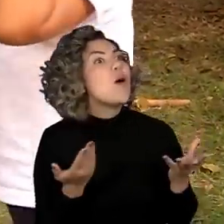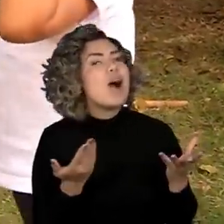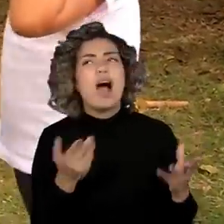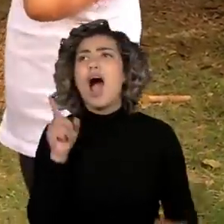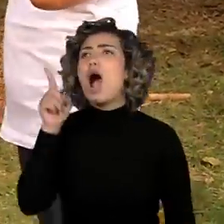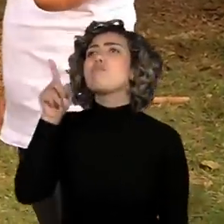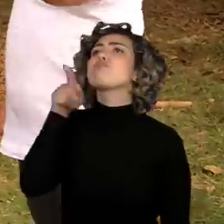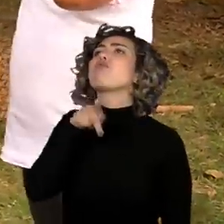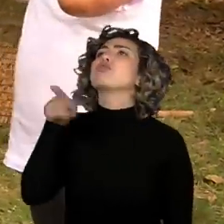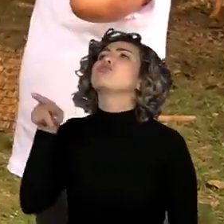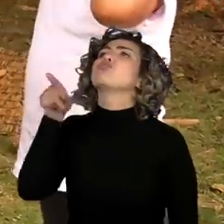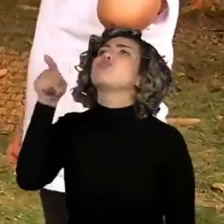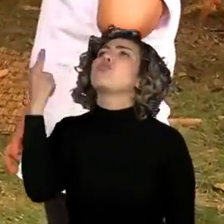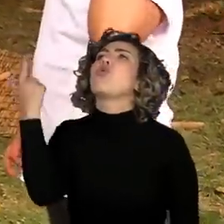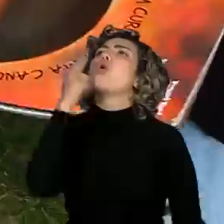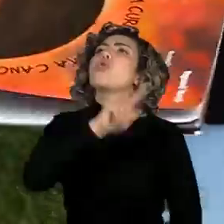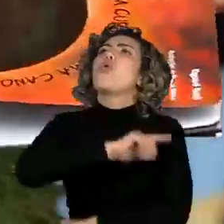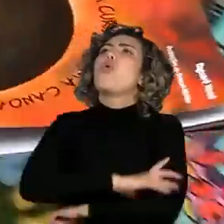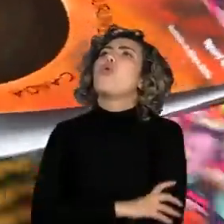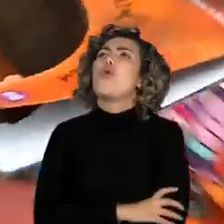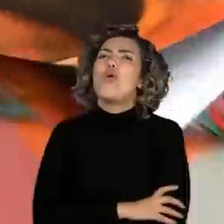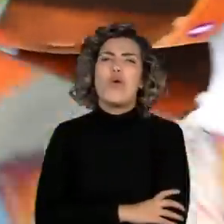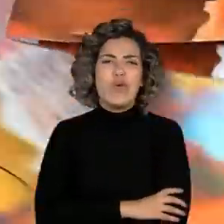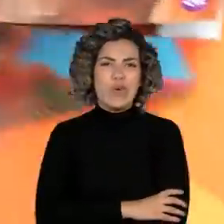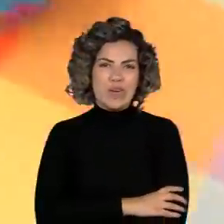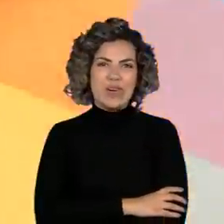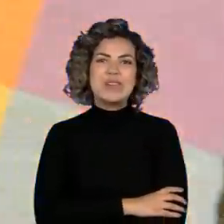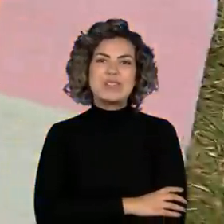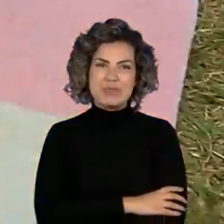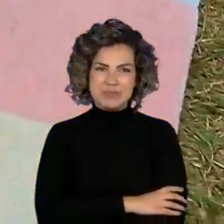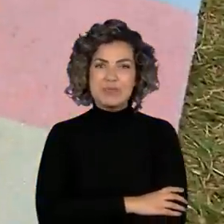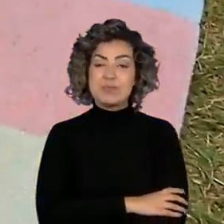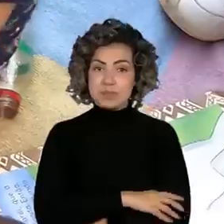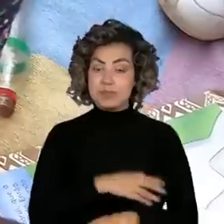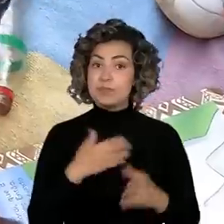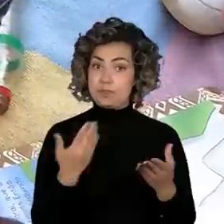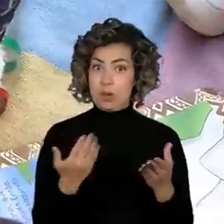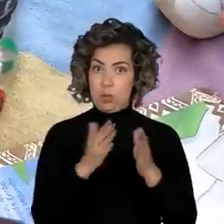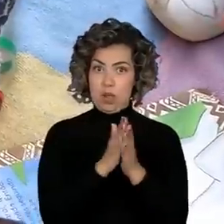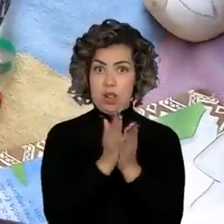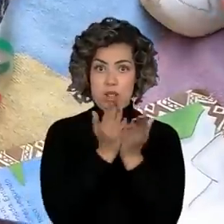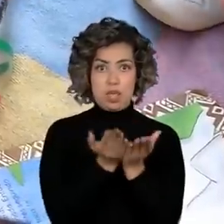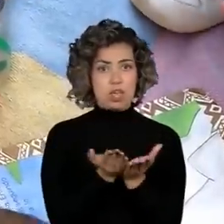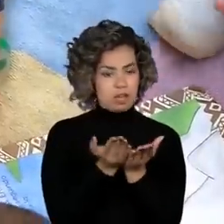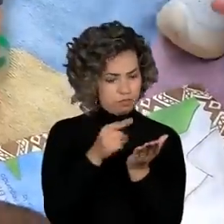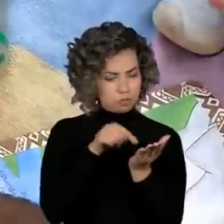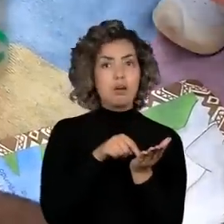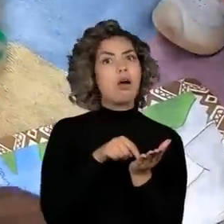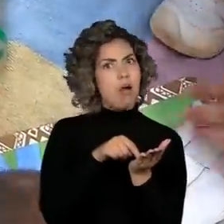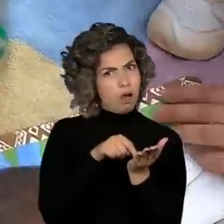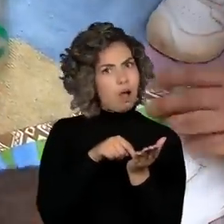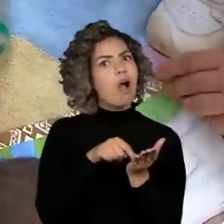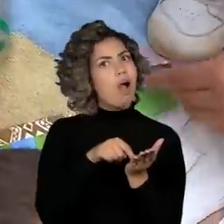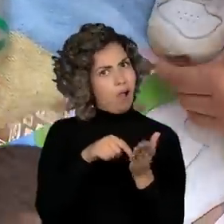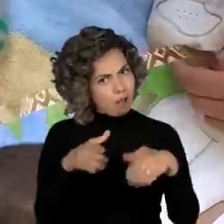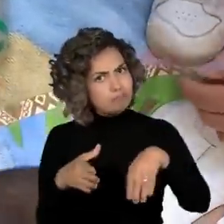a Pro! A Pro ganhou! Os livros não podem faltar.